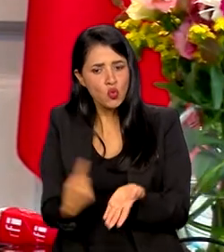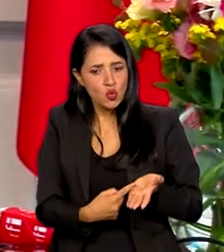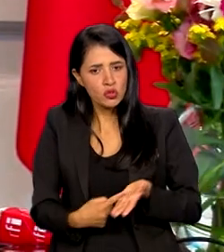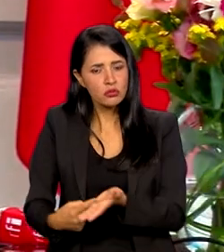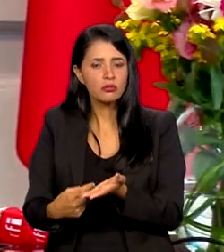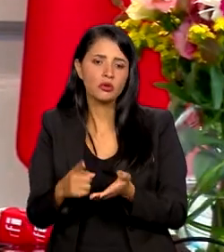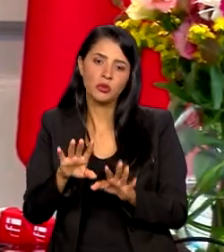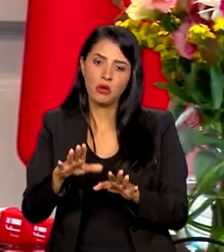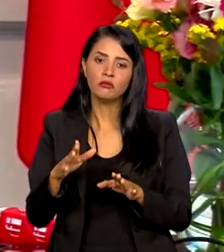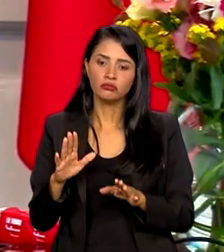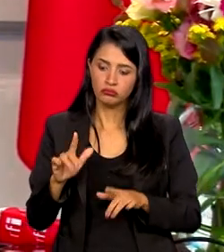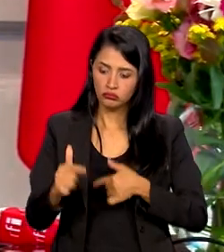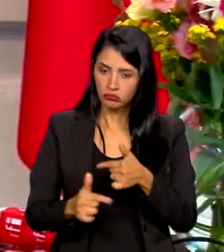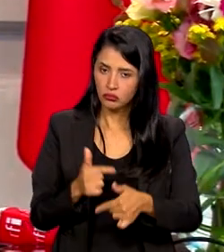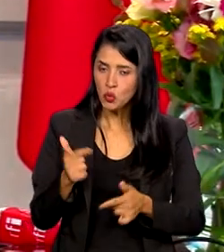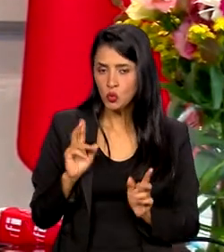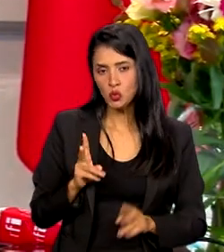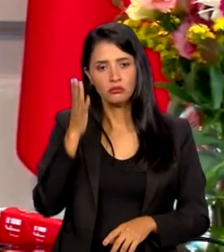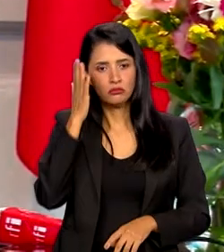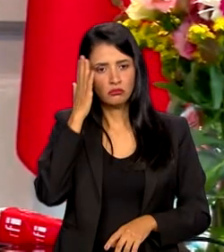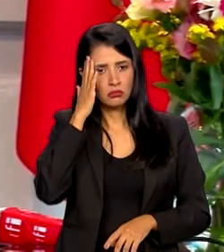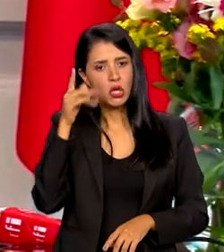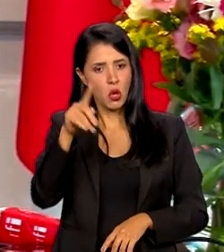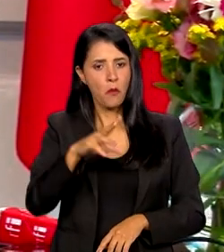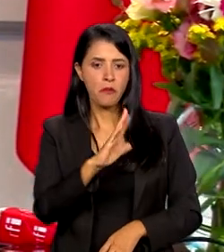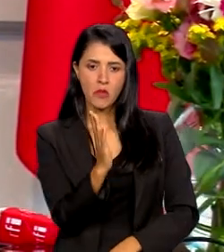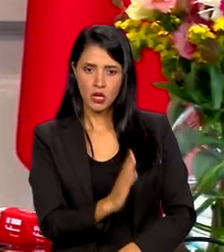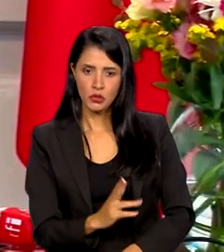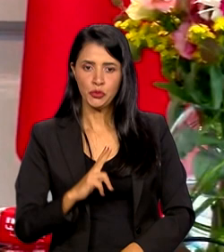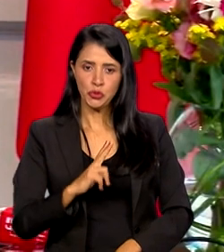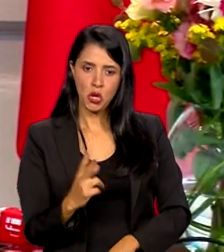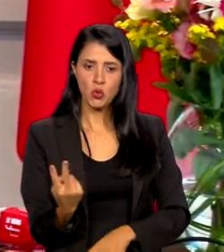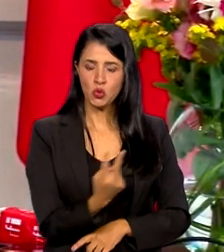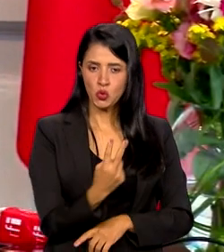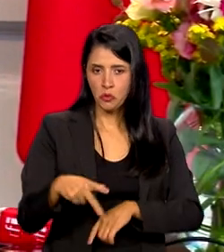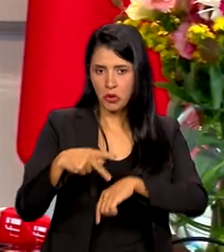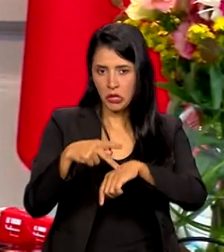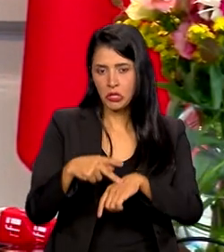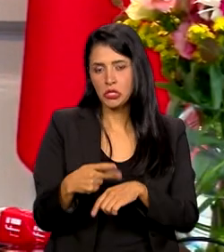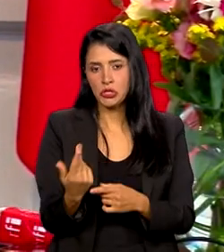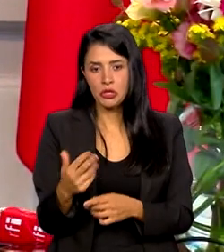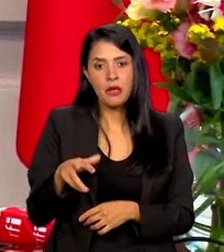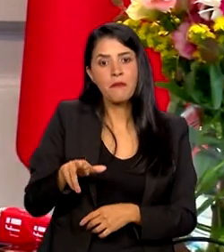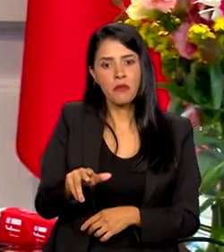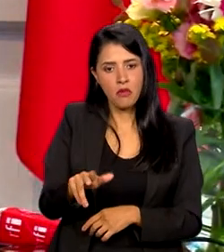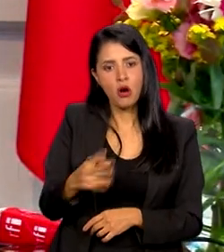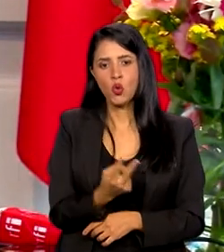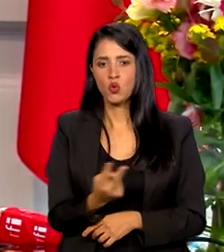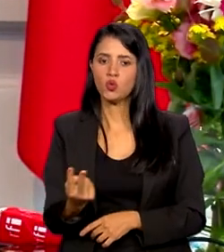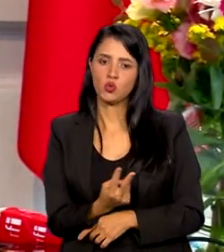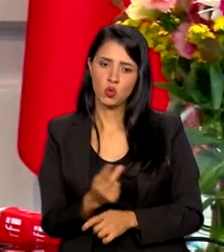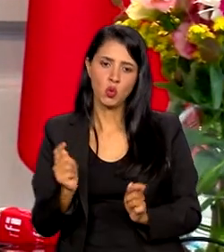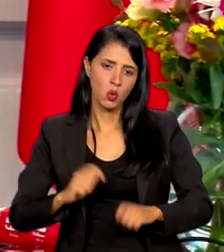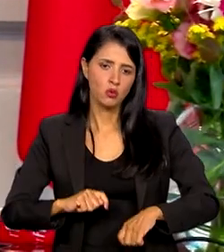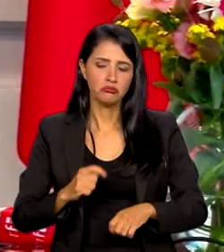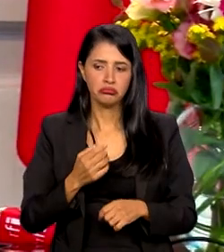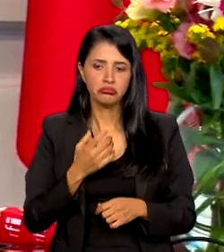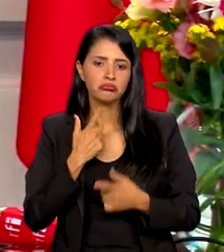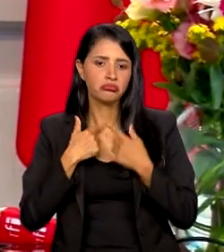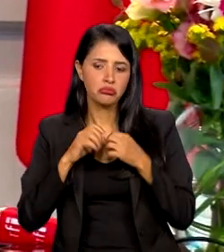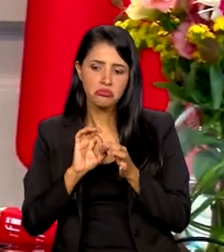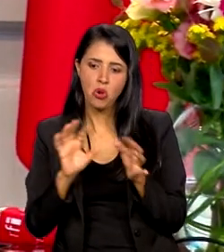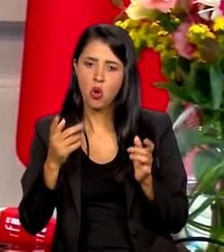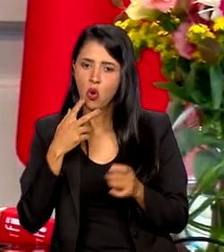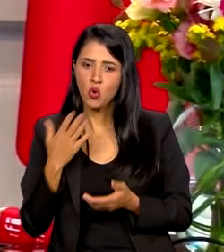e não tenho dúvida que o Brasil e Portugal são países irmãos. E acho que há uma boa vontade de ambas as